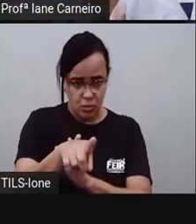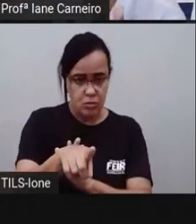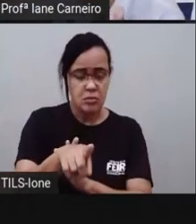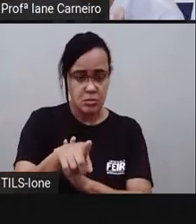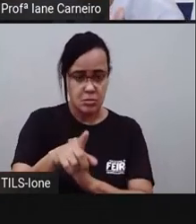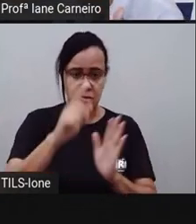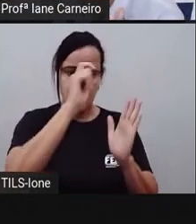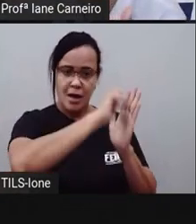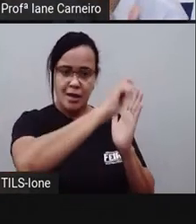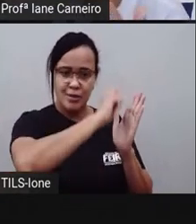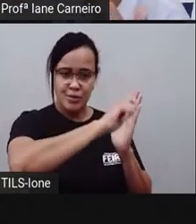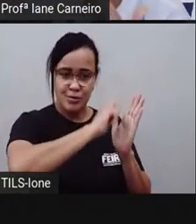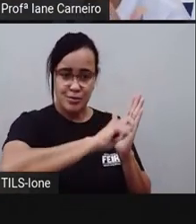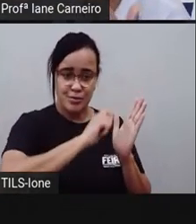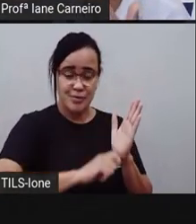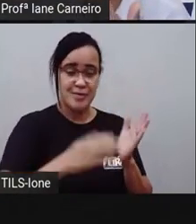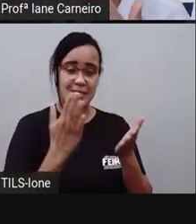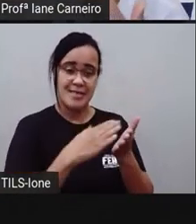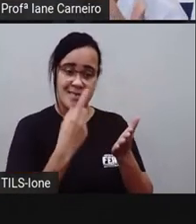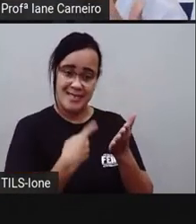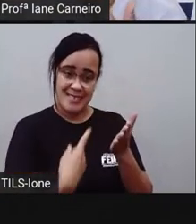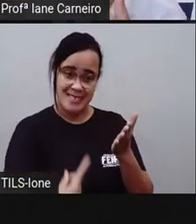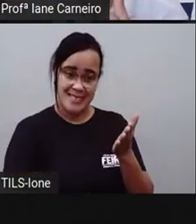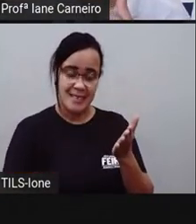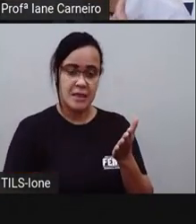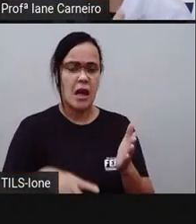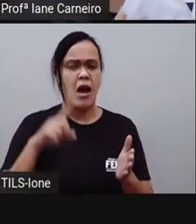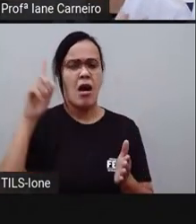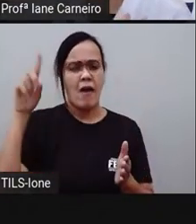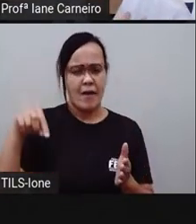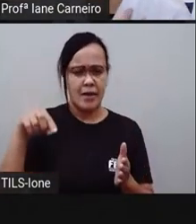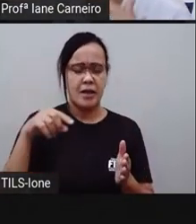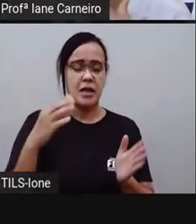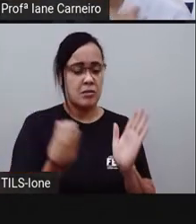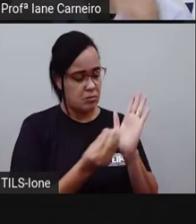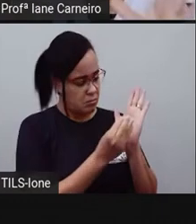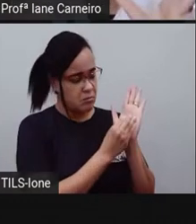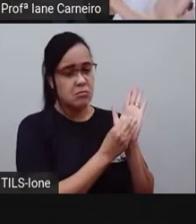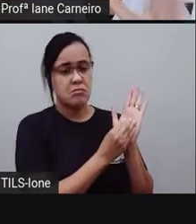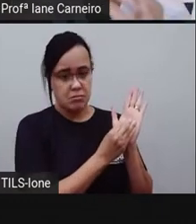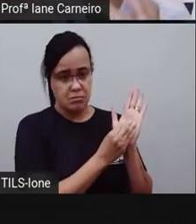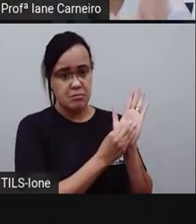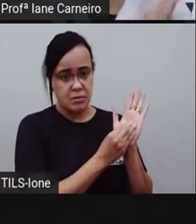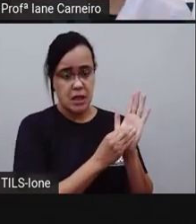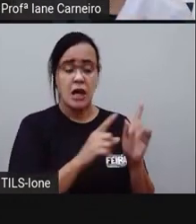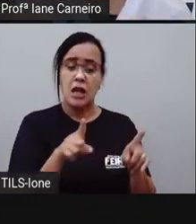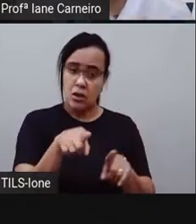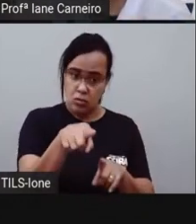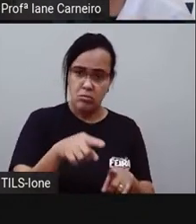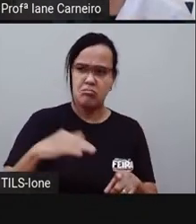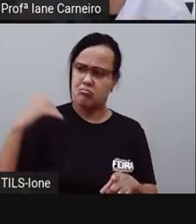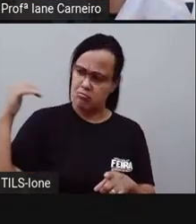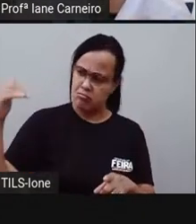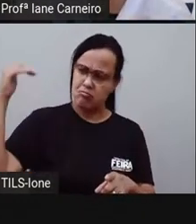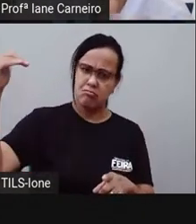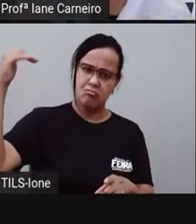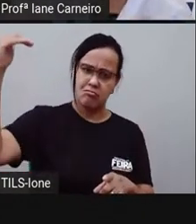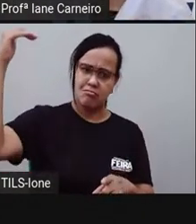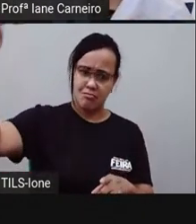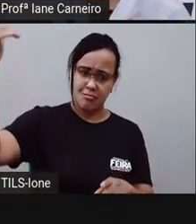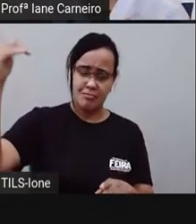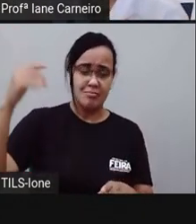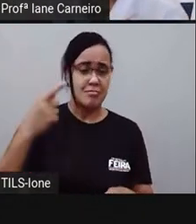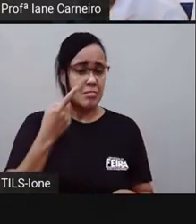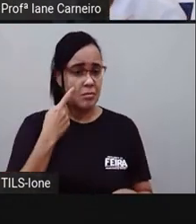anota aí no seu caderno. Minha altura é. E vale dizer, né? Que você está crescendo. Então, pode ser que agora você tenha essa altura,